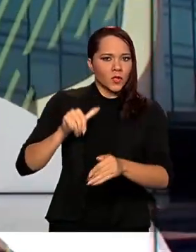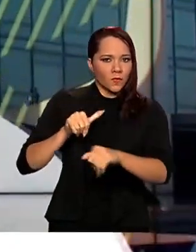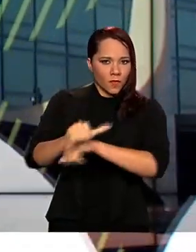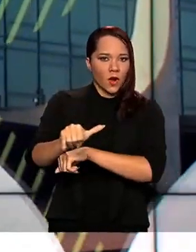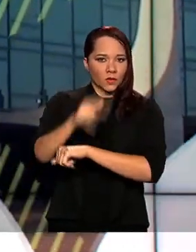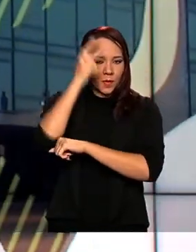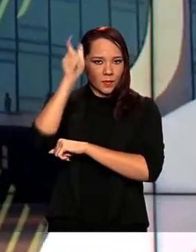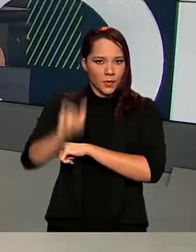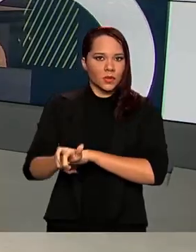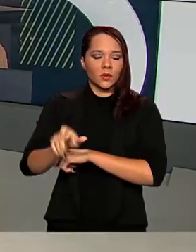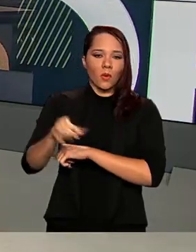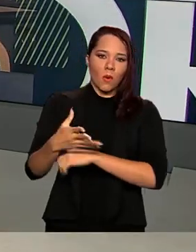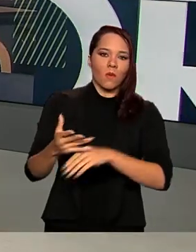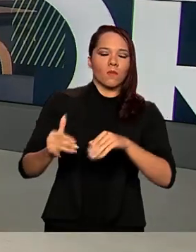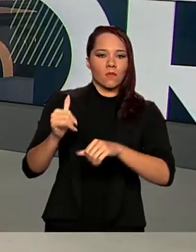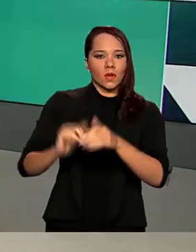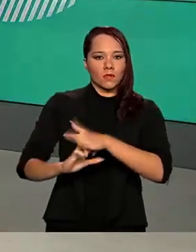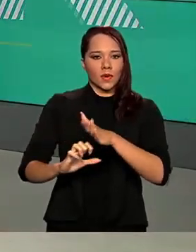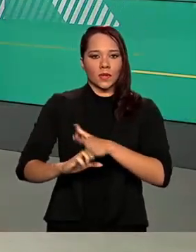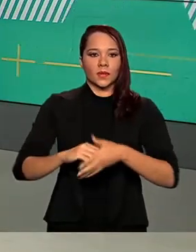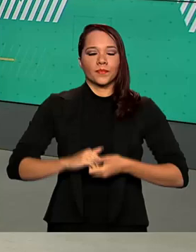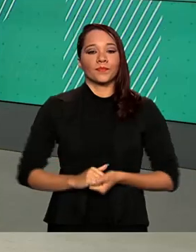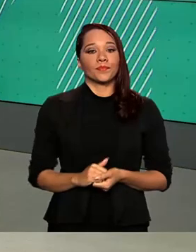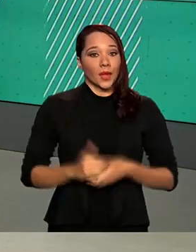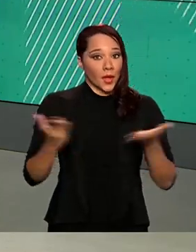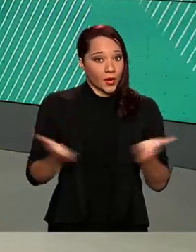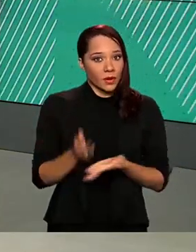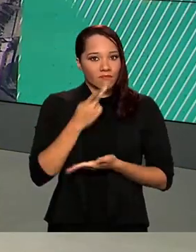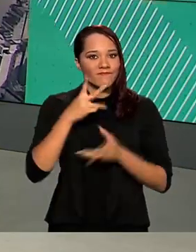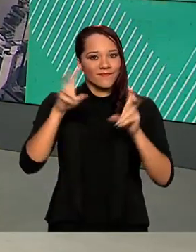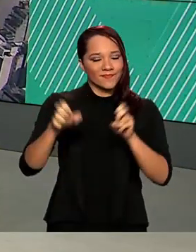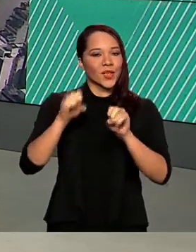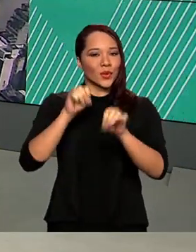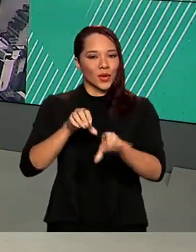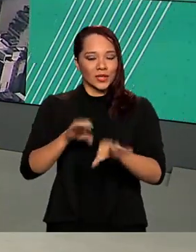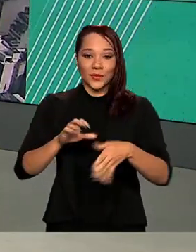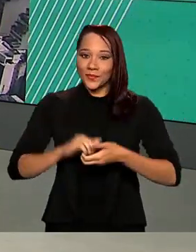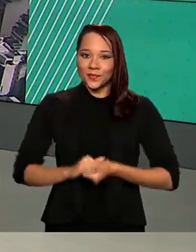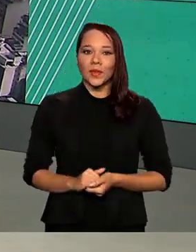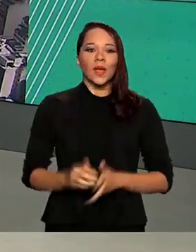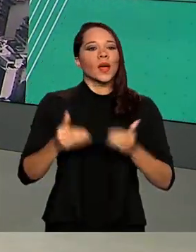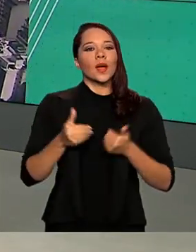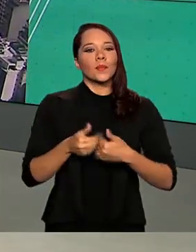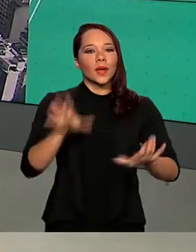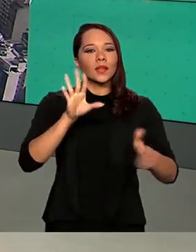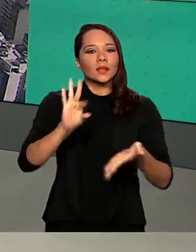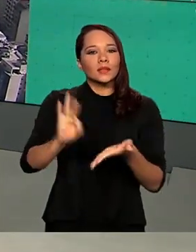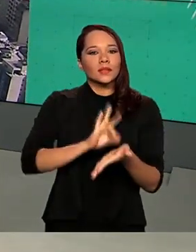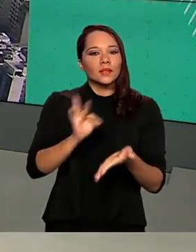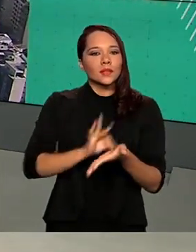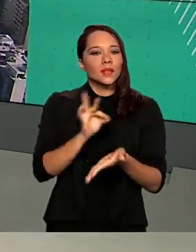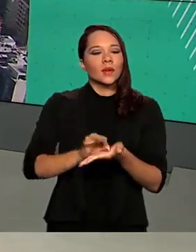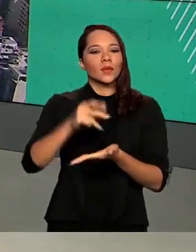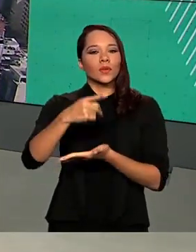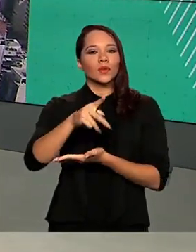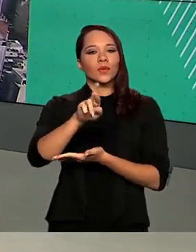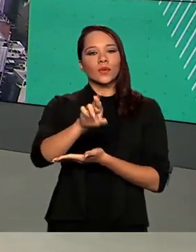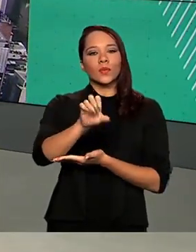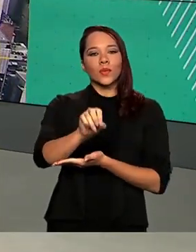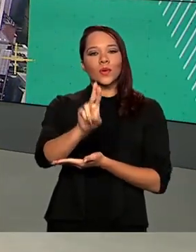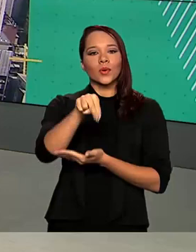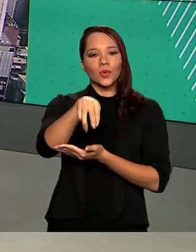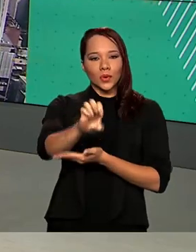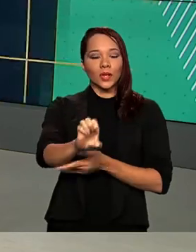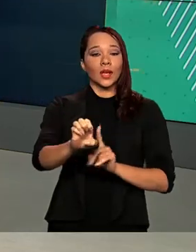pessoa física. Vamos falar de educação? Estão abertas as inscrições para o programa Universidade para Todos.